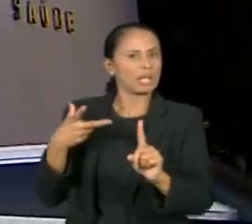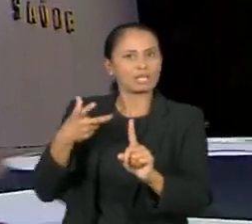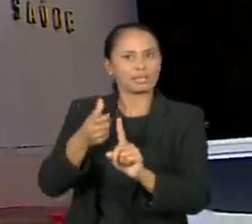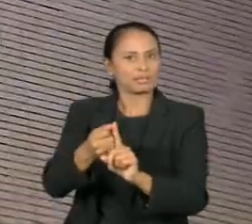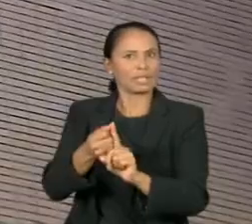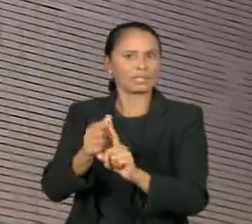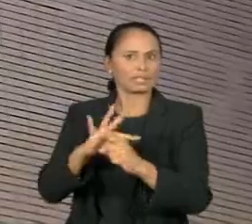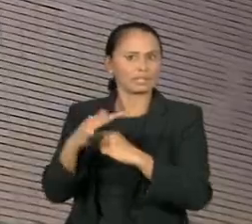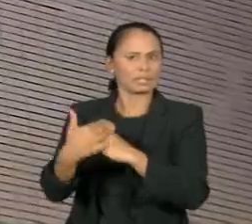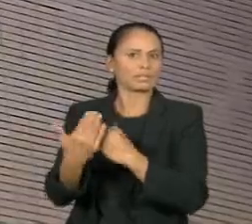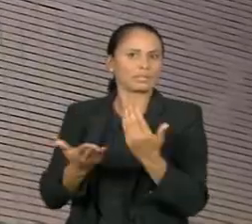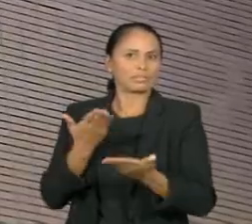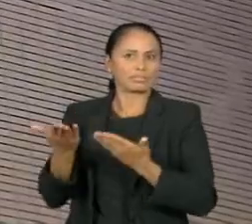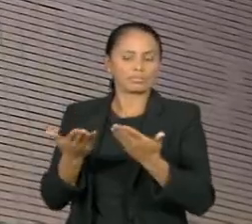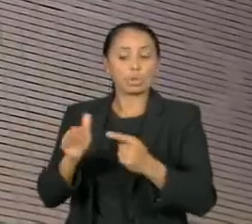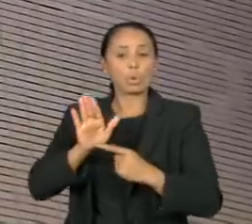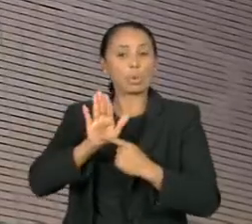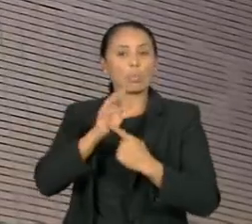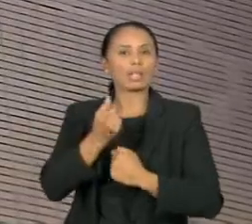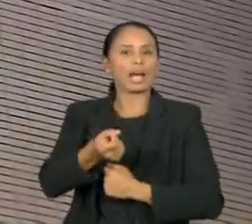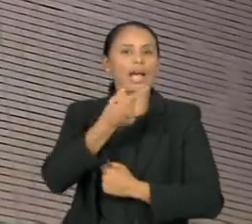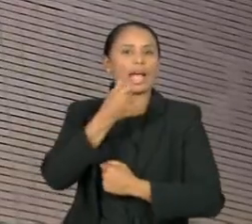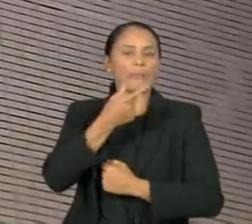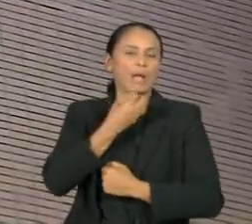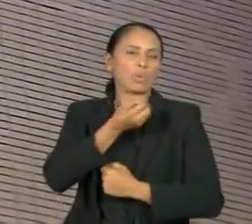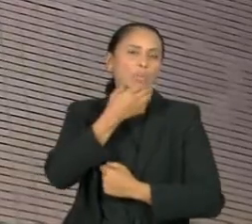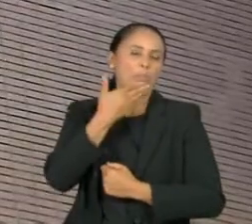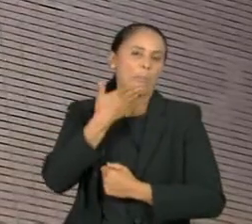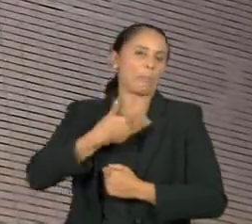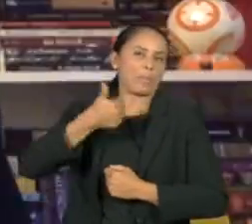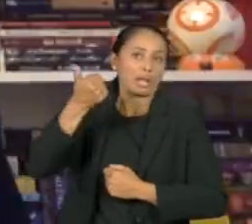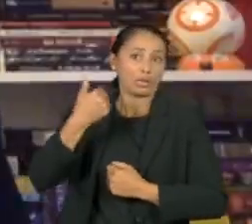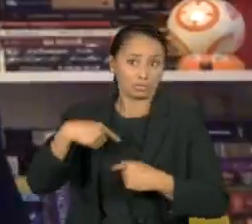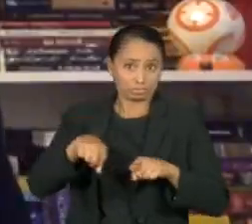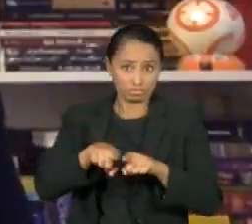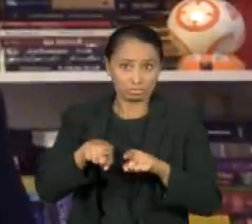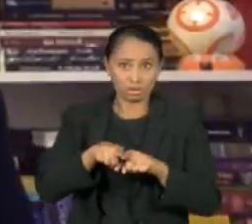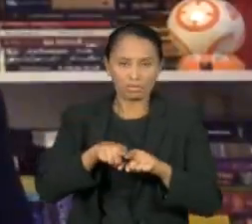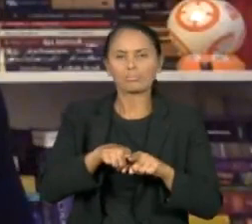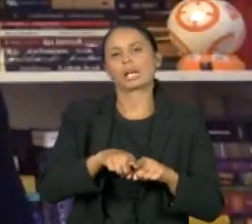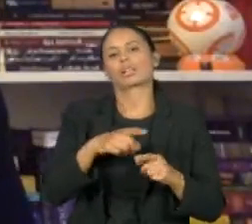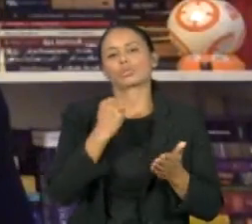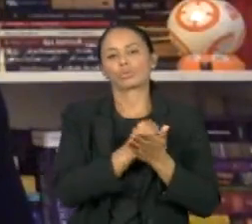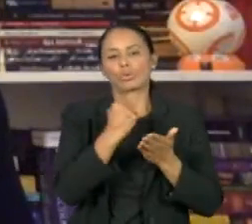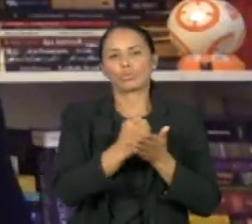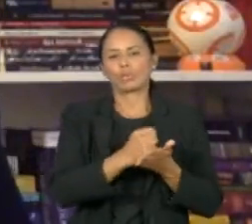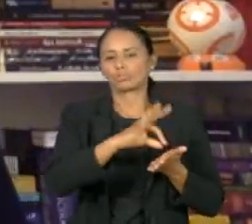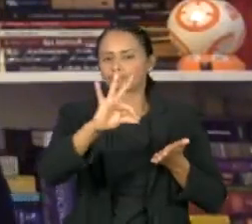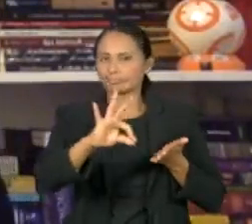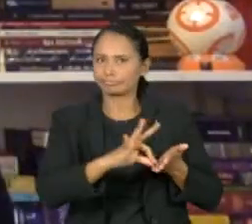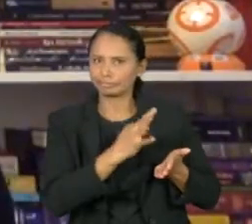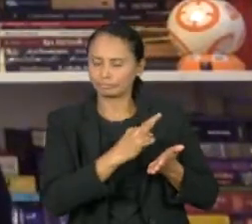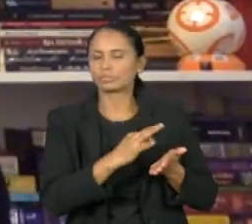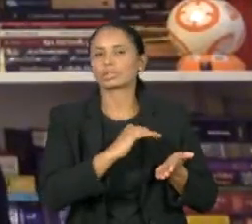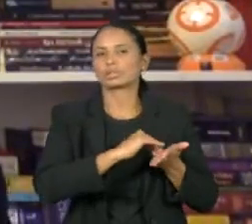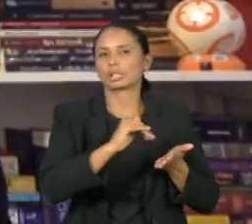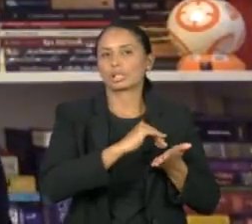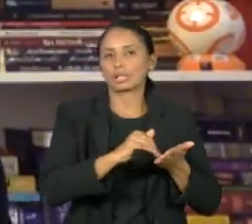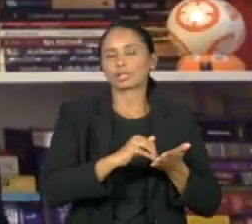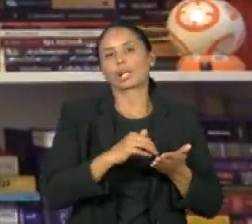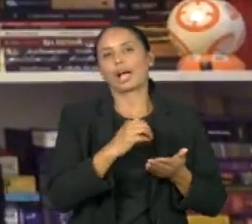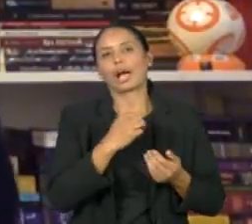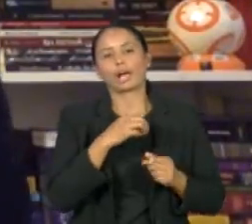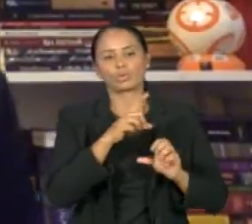e apontam o kit covid como eficaz. Os documentos foram assinados pelo secretário da Ciência, Tecnologia,